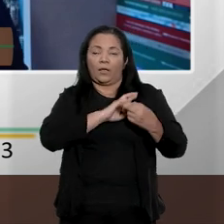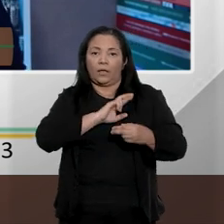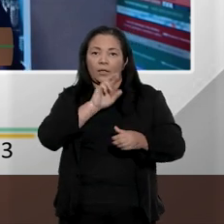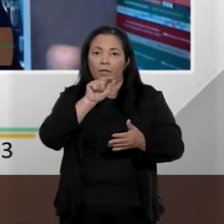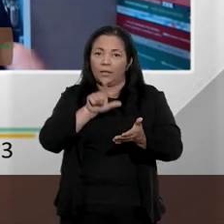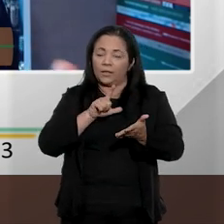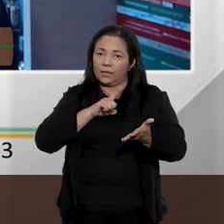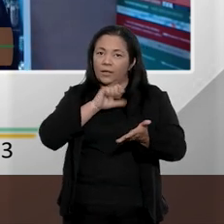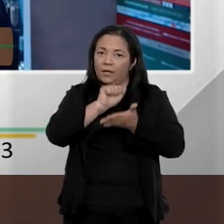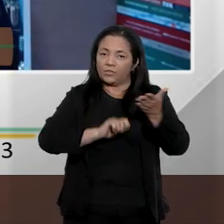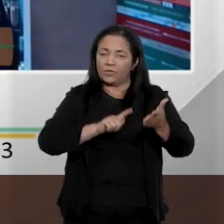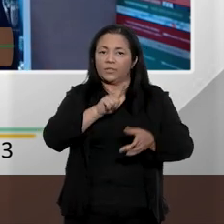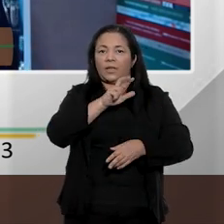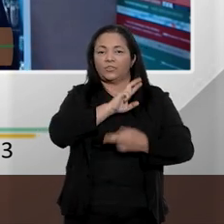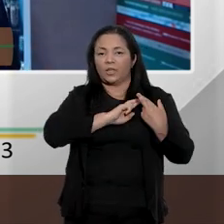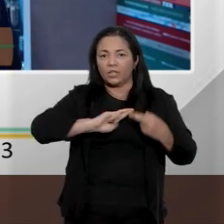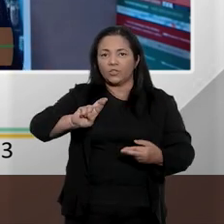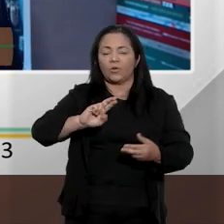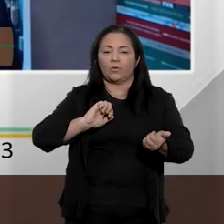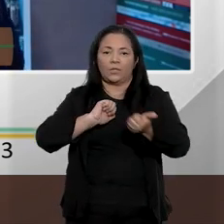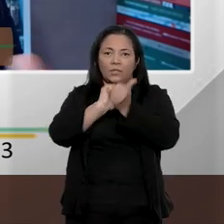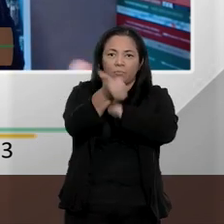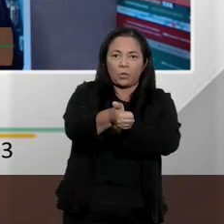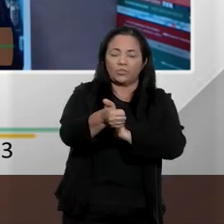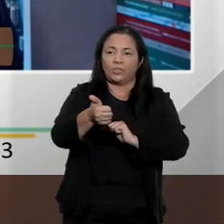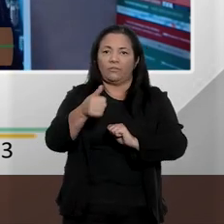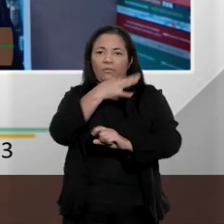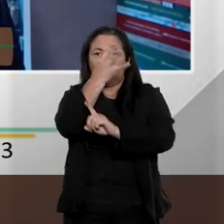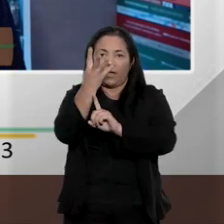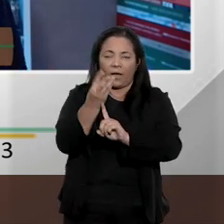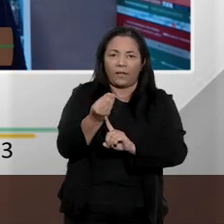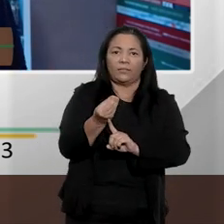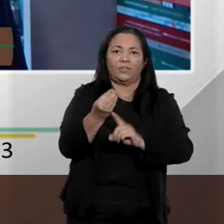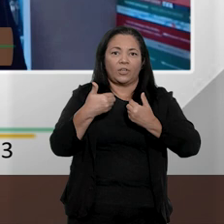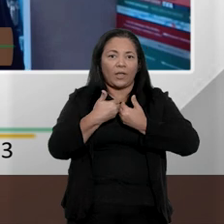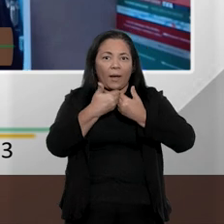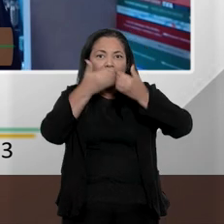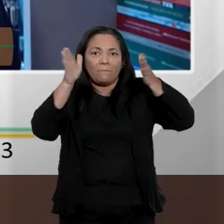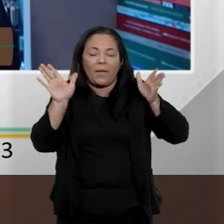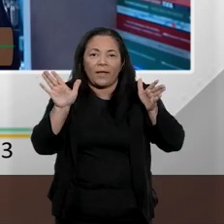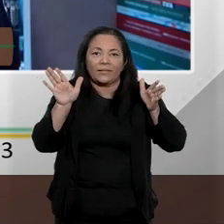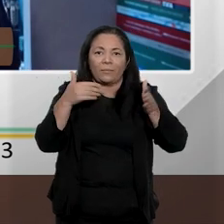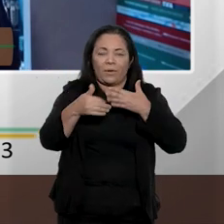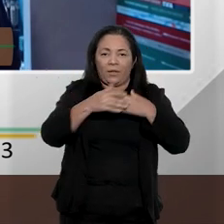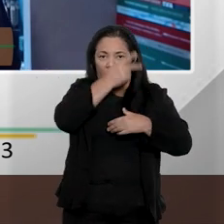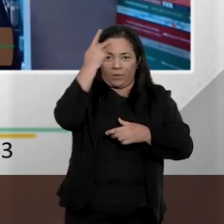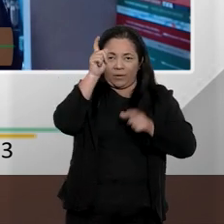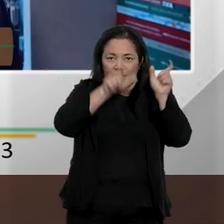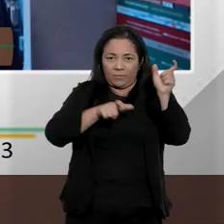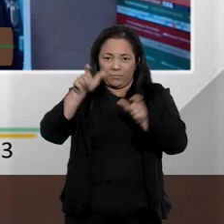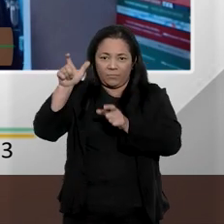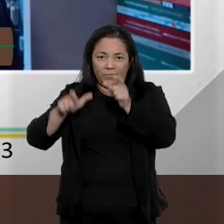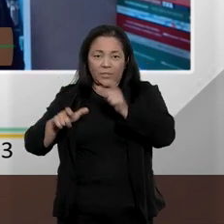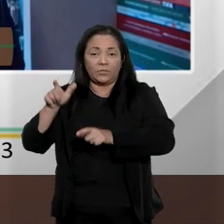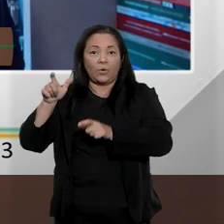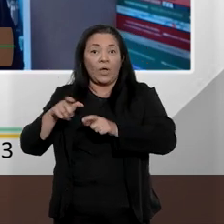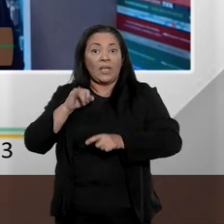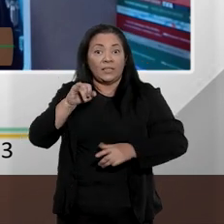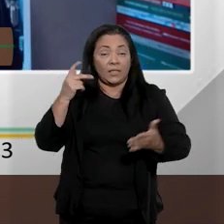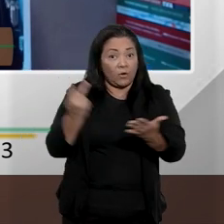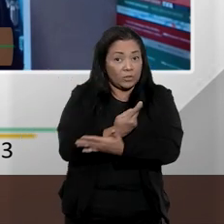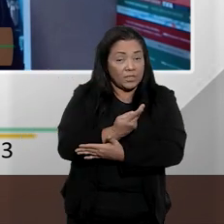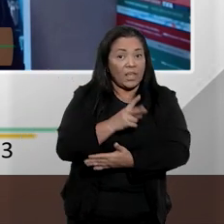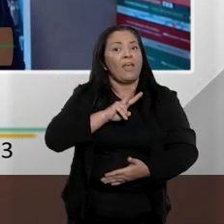também atividades esportivas, atividades artísticas e outras abertas ao público, ele vai ter uma reprimenda, ele vai ter uma pena maior,